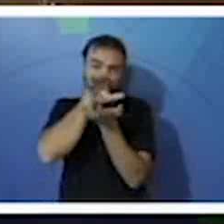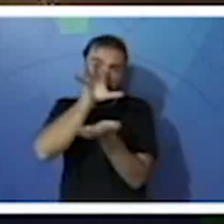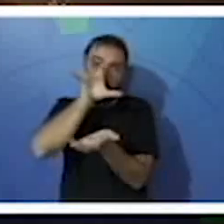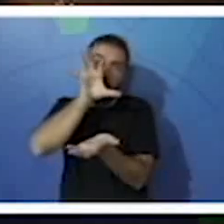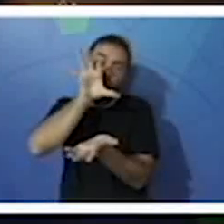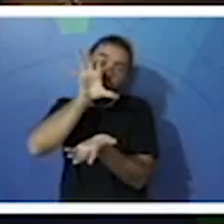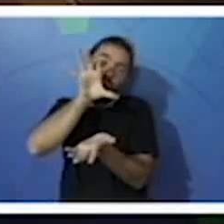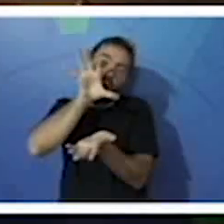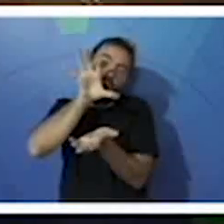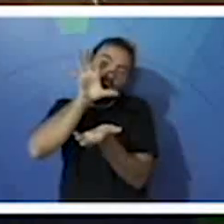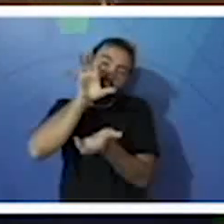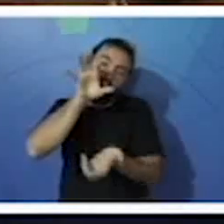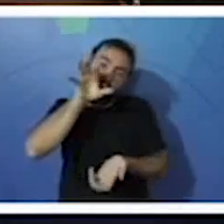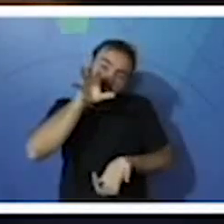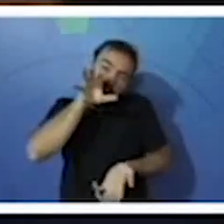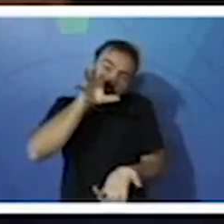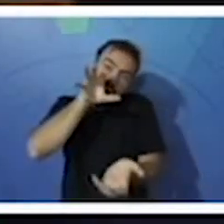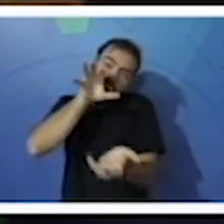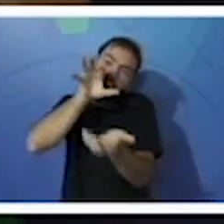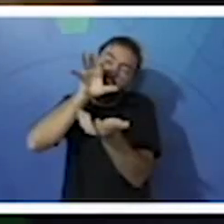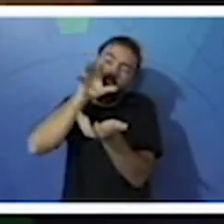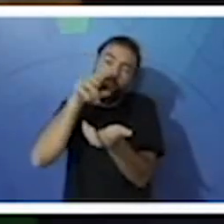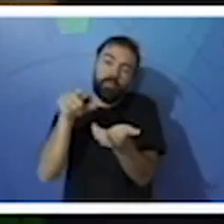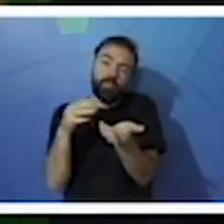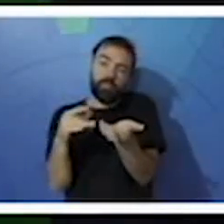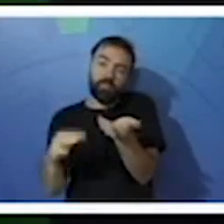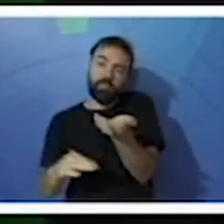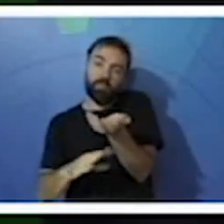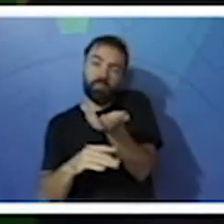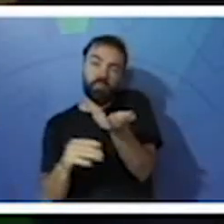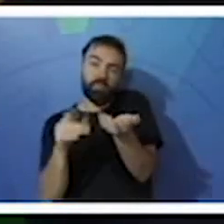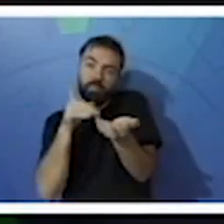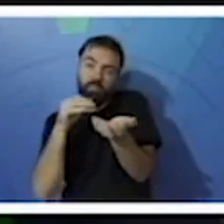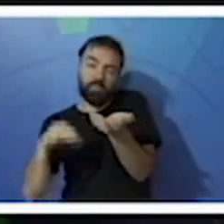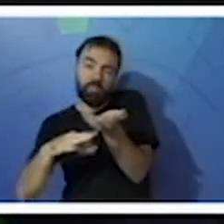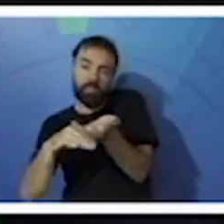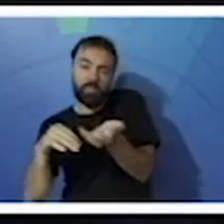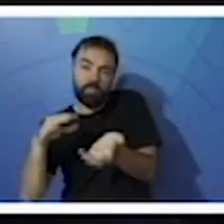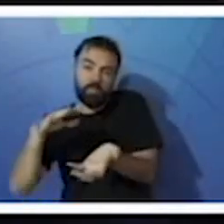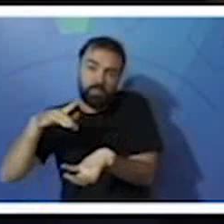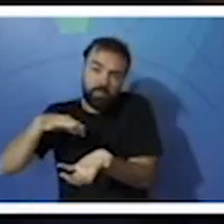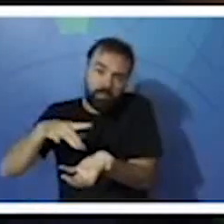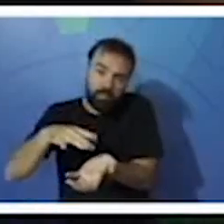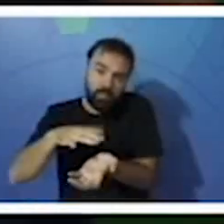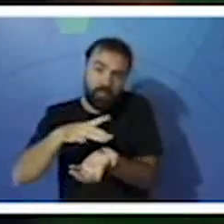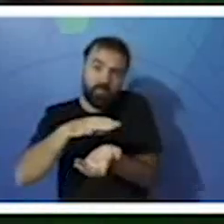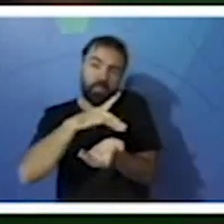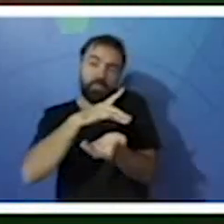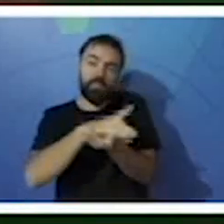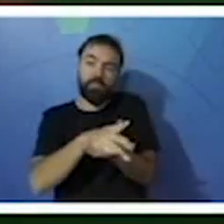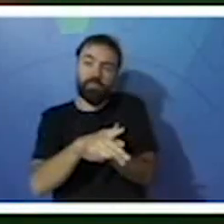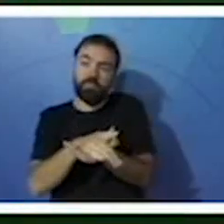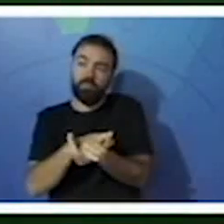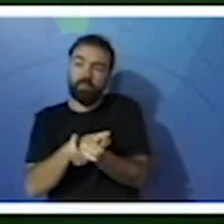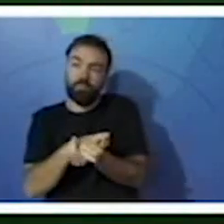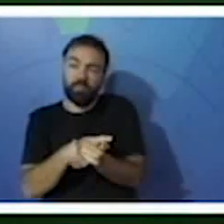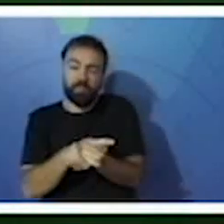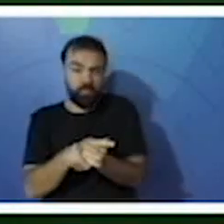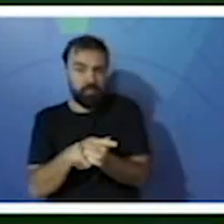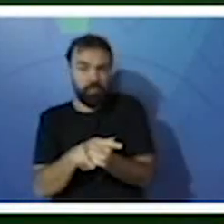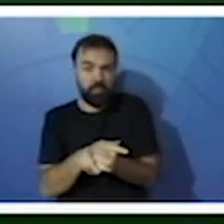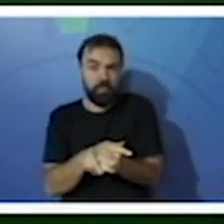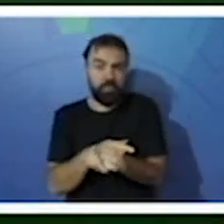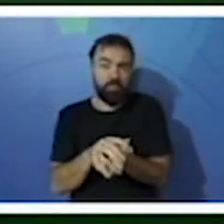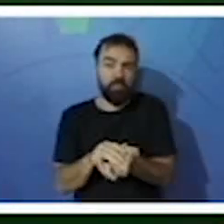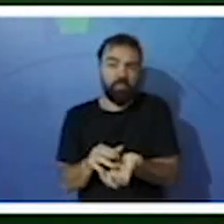ele abre a boca embaixo, né? Da água, por baixo da água. E deixa entrar com esta, junto